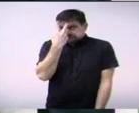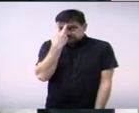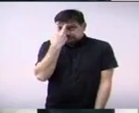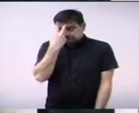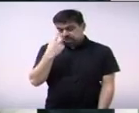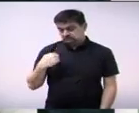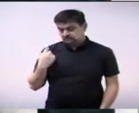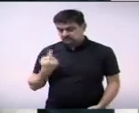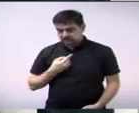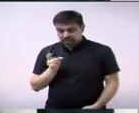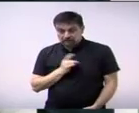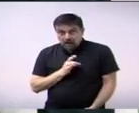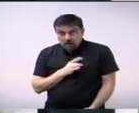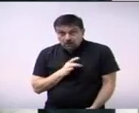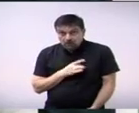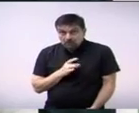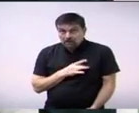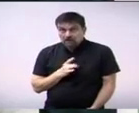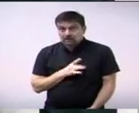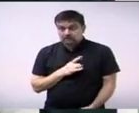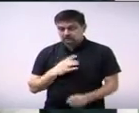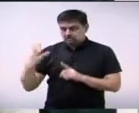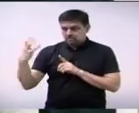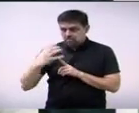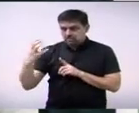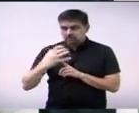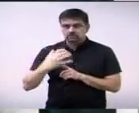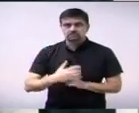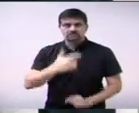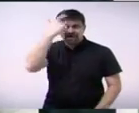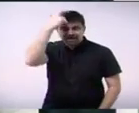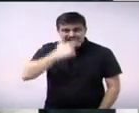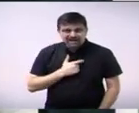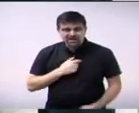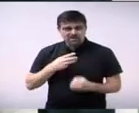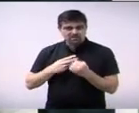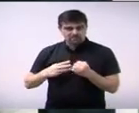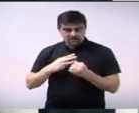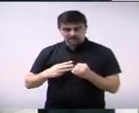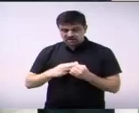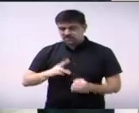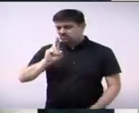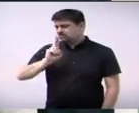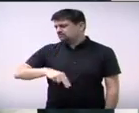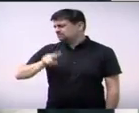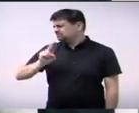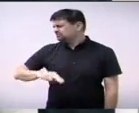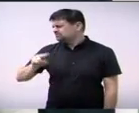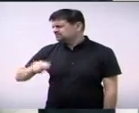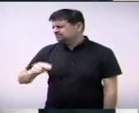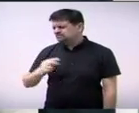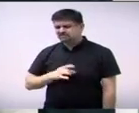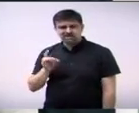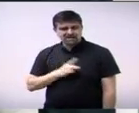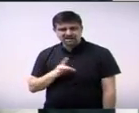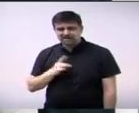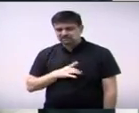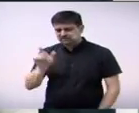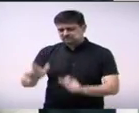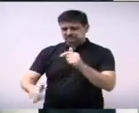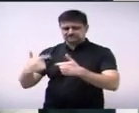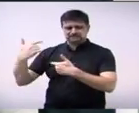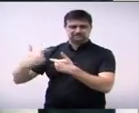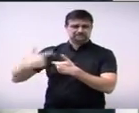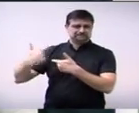nossos votos então dizer que esse vereador também nunca quase 20 anos aqui e